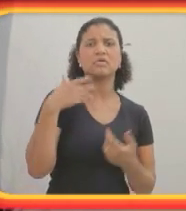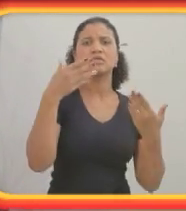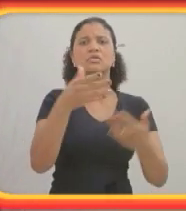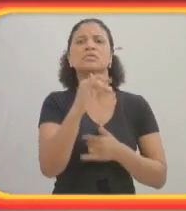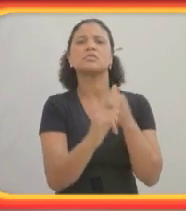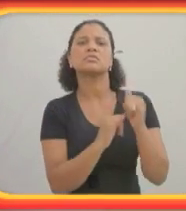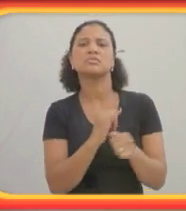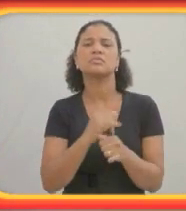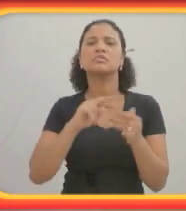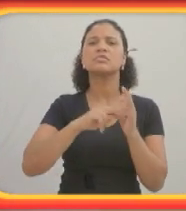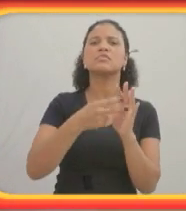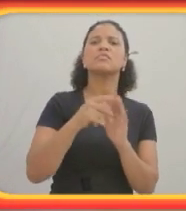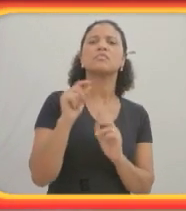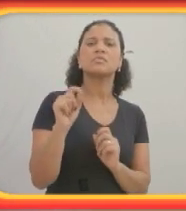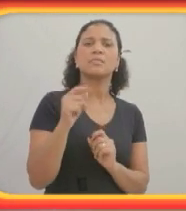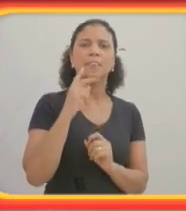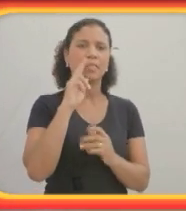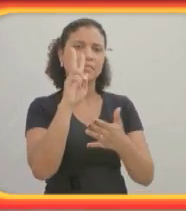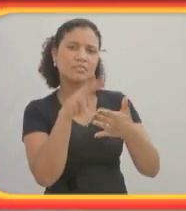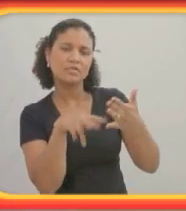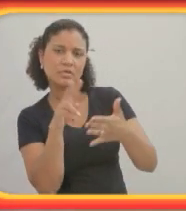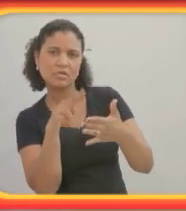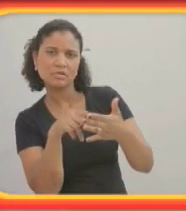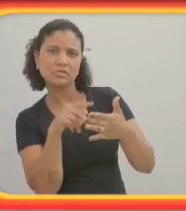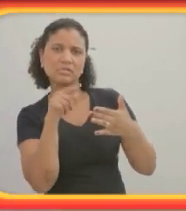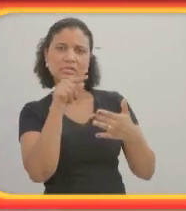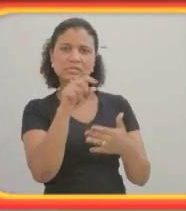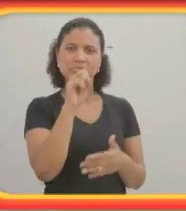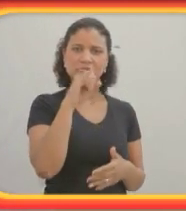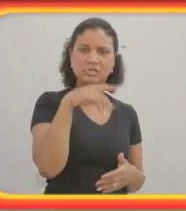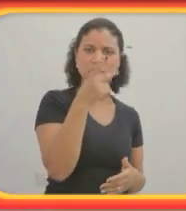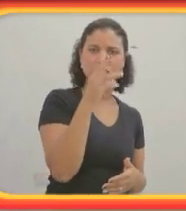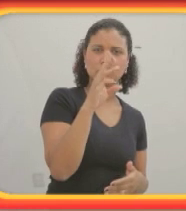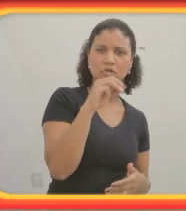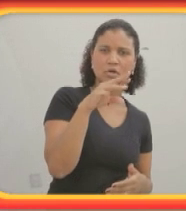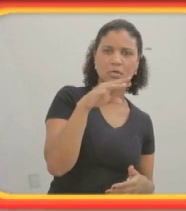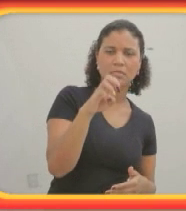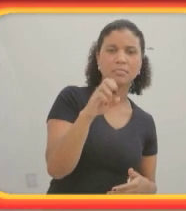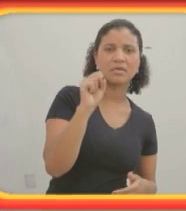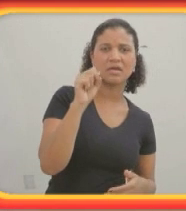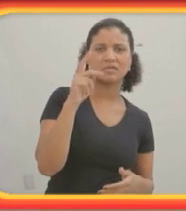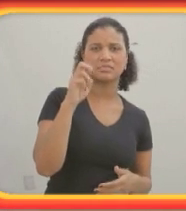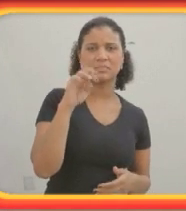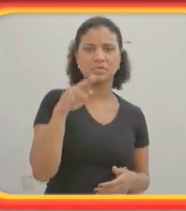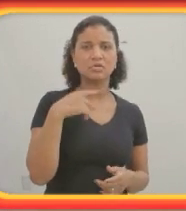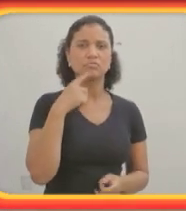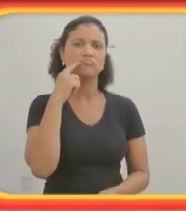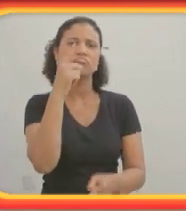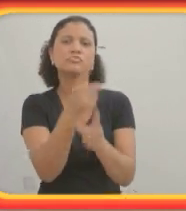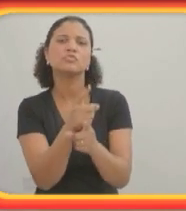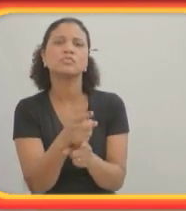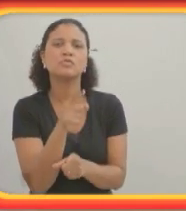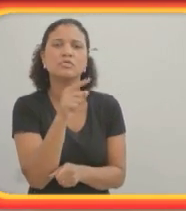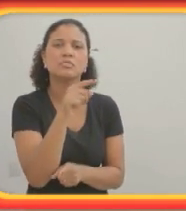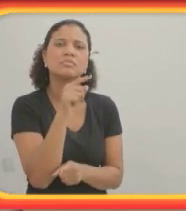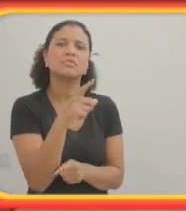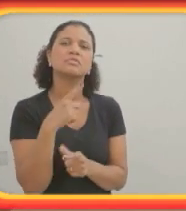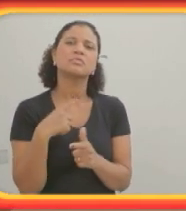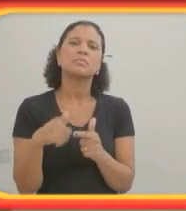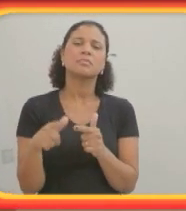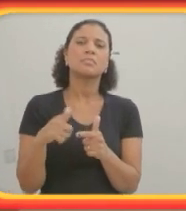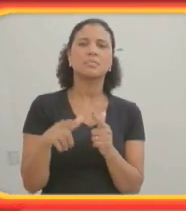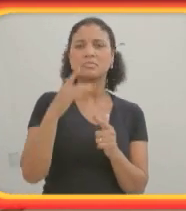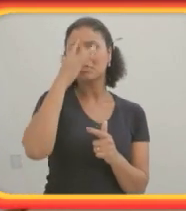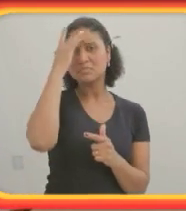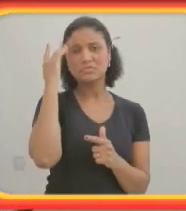Asperger, eu descobri uma longa lista de problemas que essas pessoas encontram em suas vidas, nas suas relações sociais e